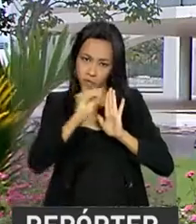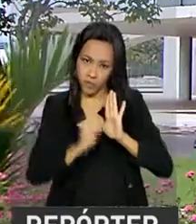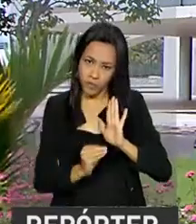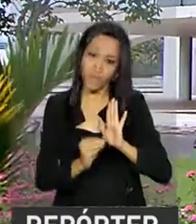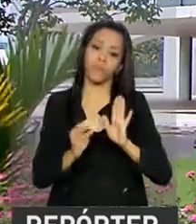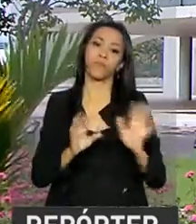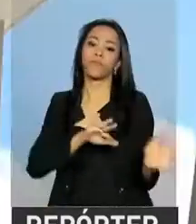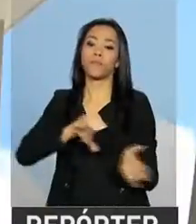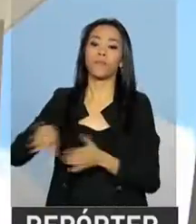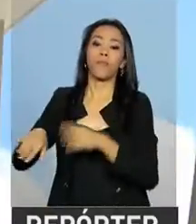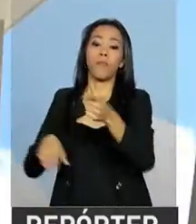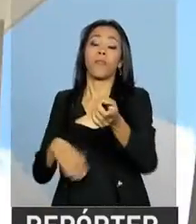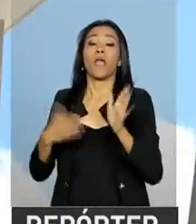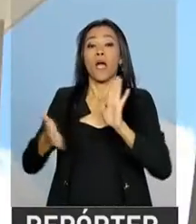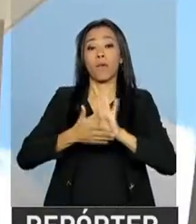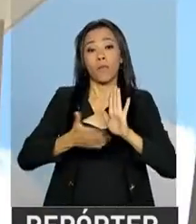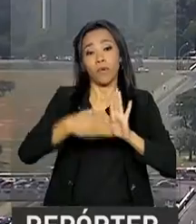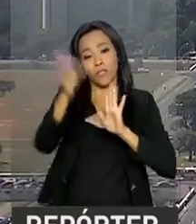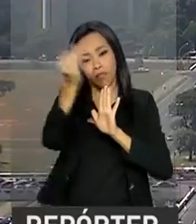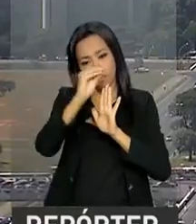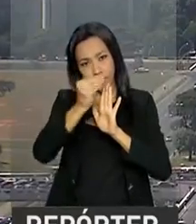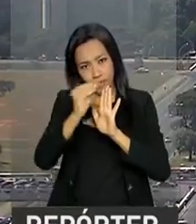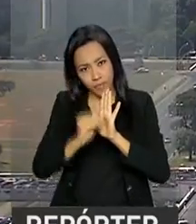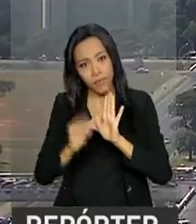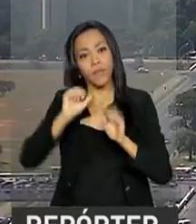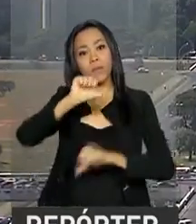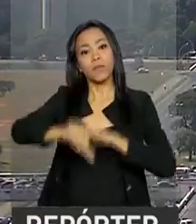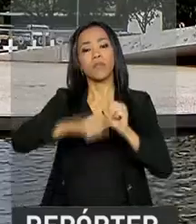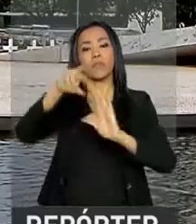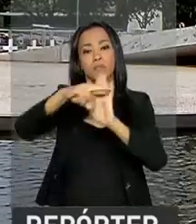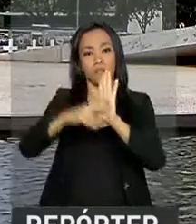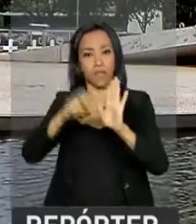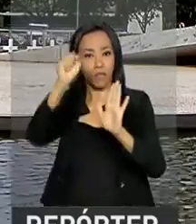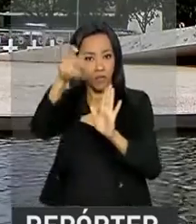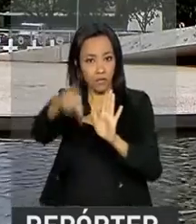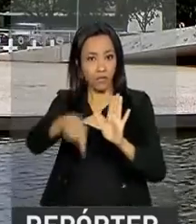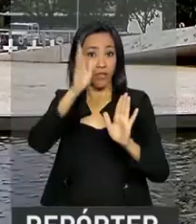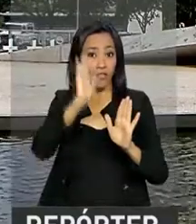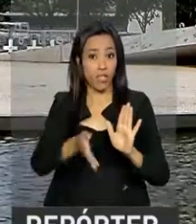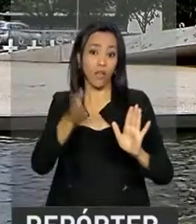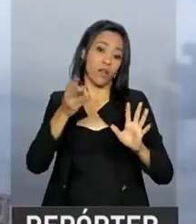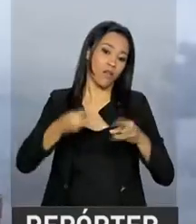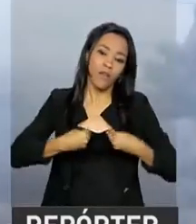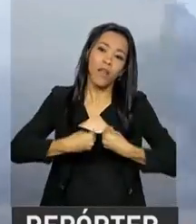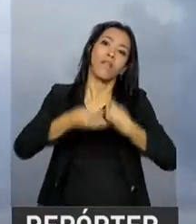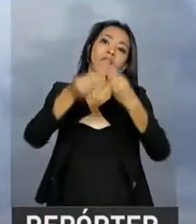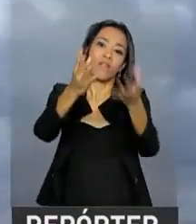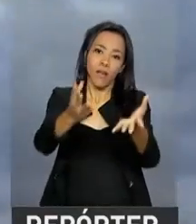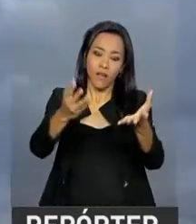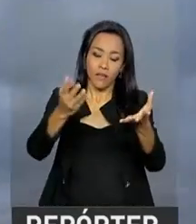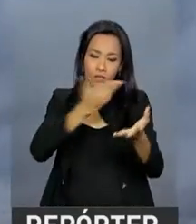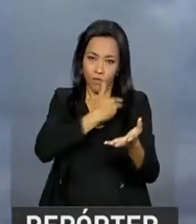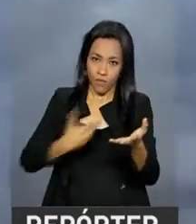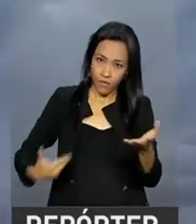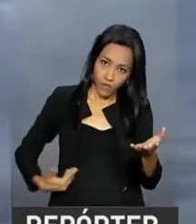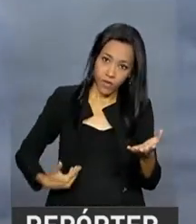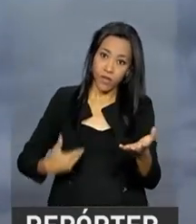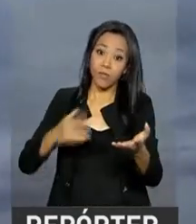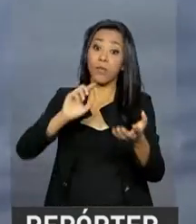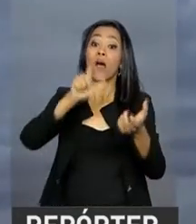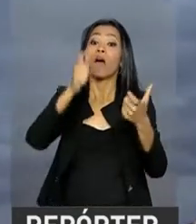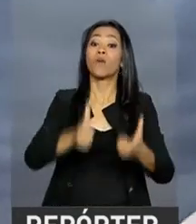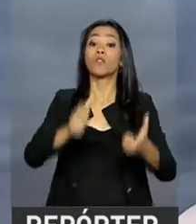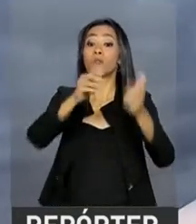A proposta de emenda à Constituição da Reforma da Previdência foi enviada pelo governo federal à Câmara dos Deputados em